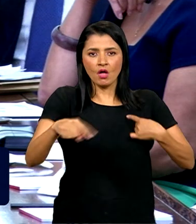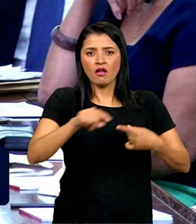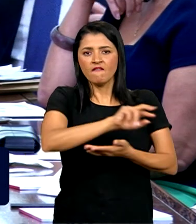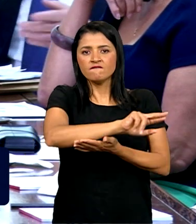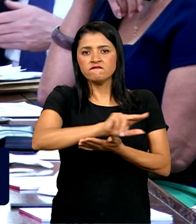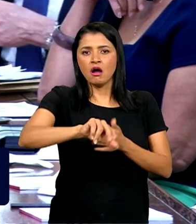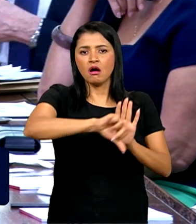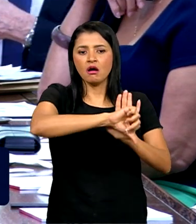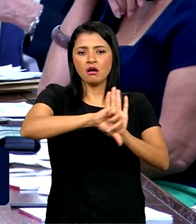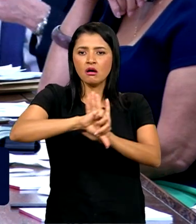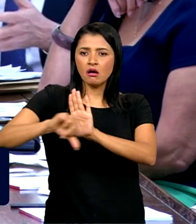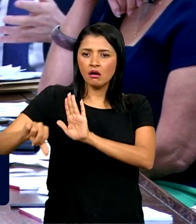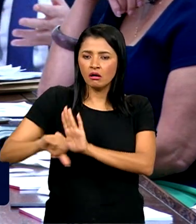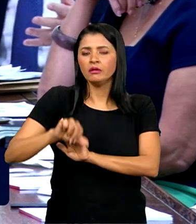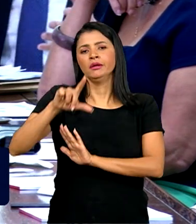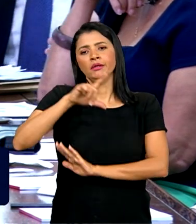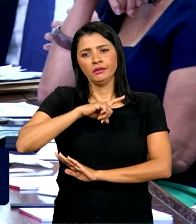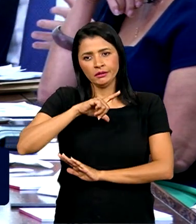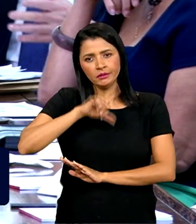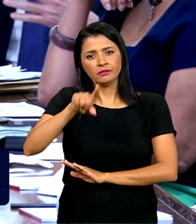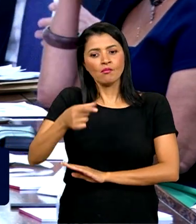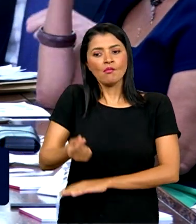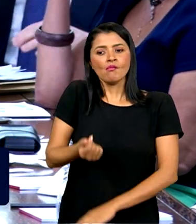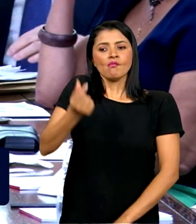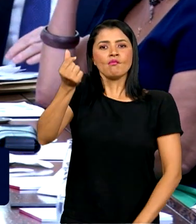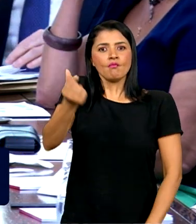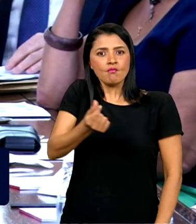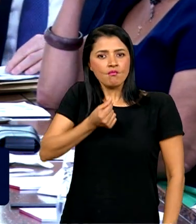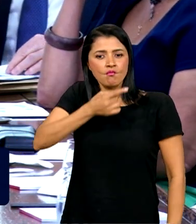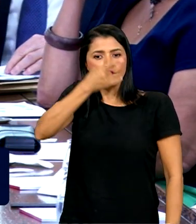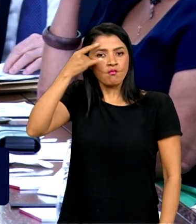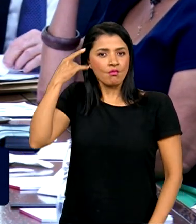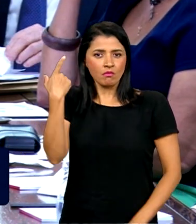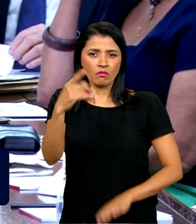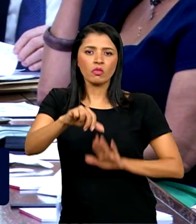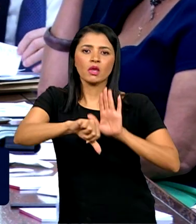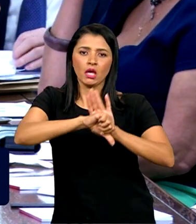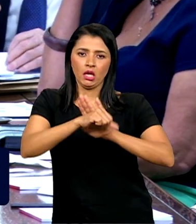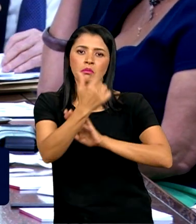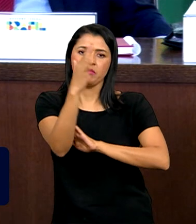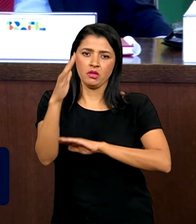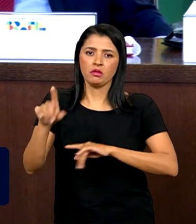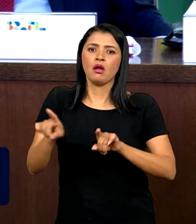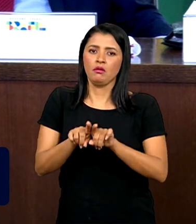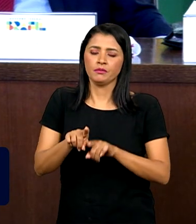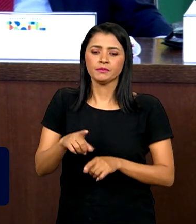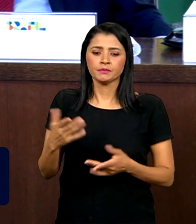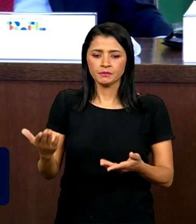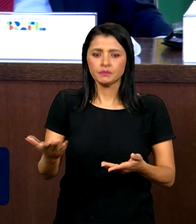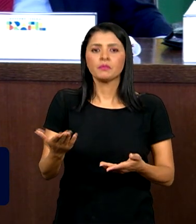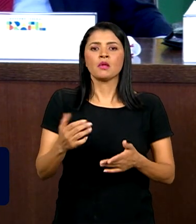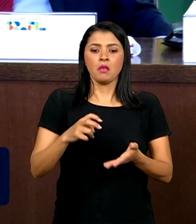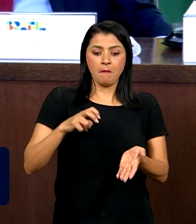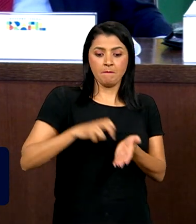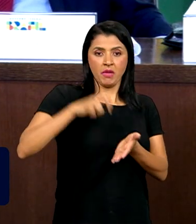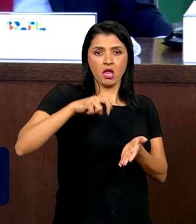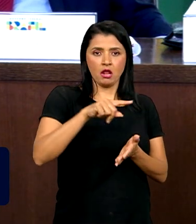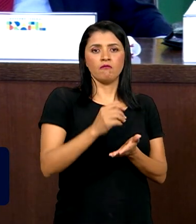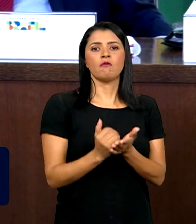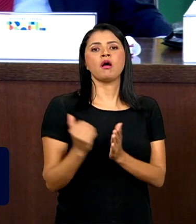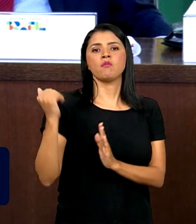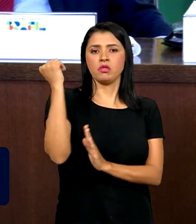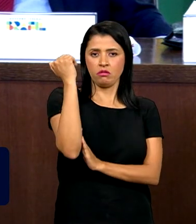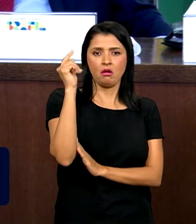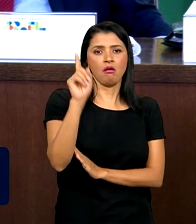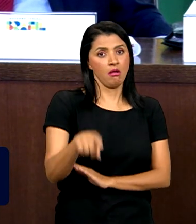uma série de crimes que trazem um lucro tremendo, sobretudo para os crimes ambientais. A elevação da pena, ela